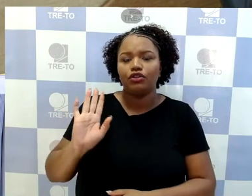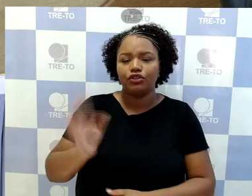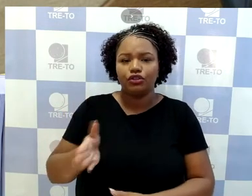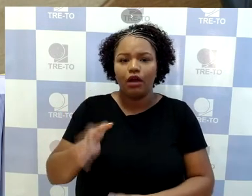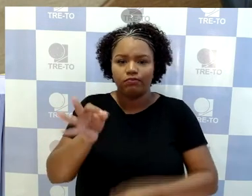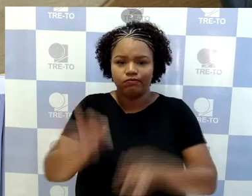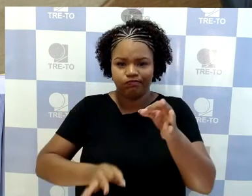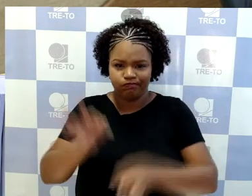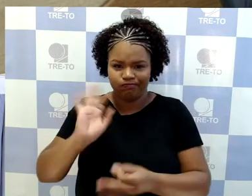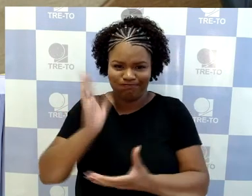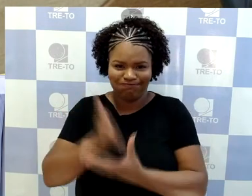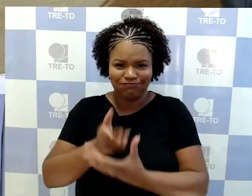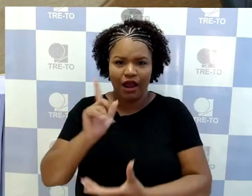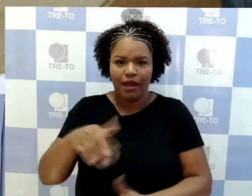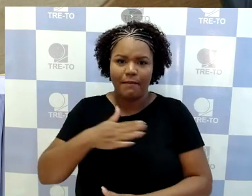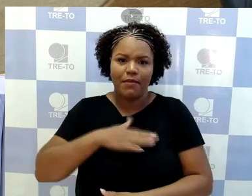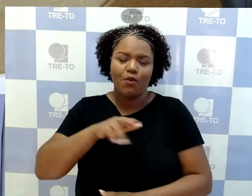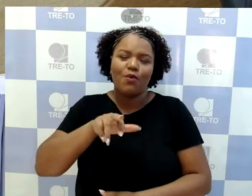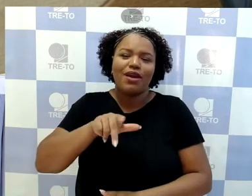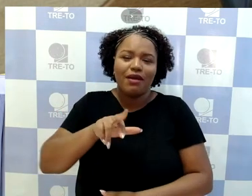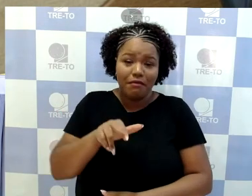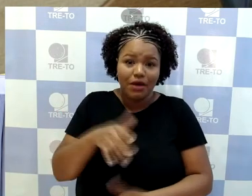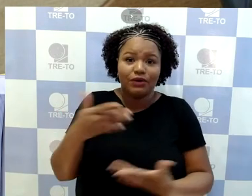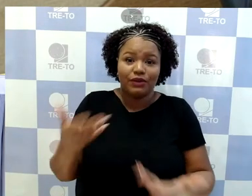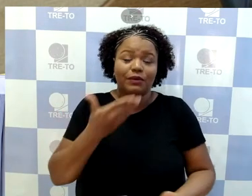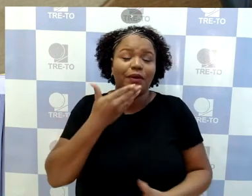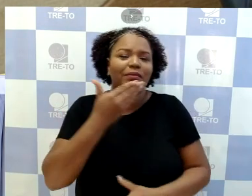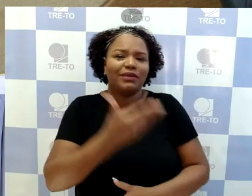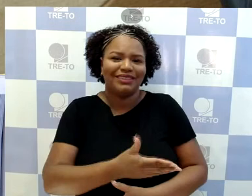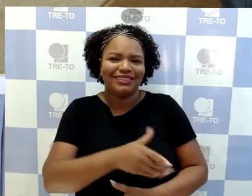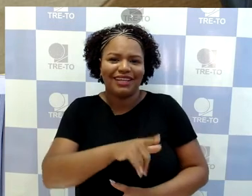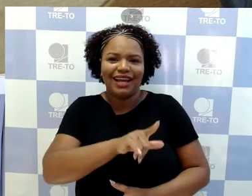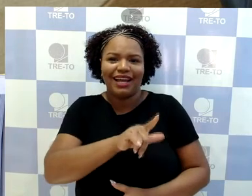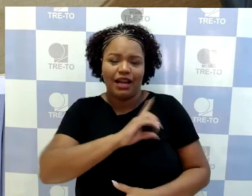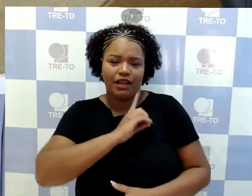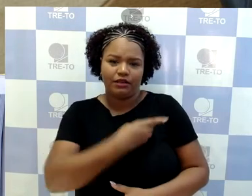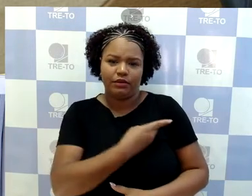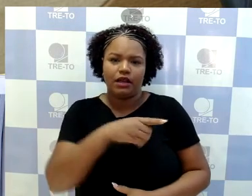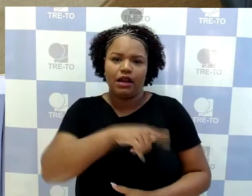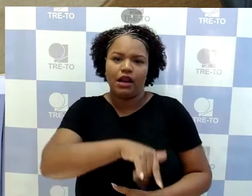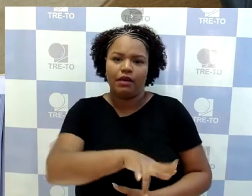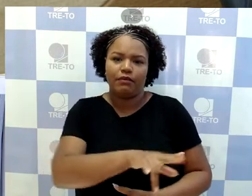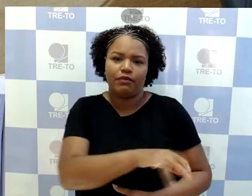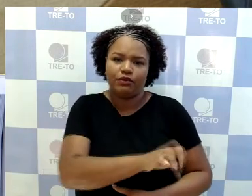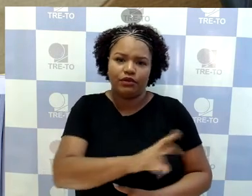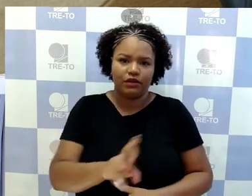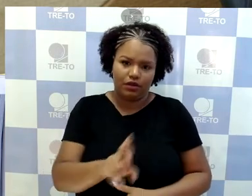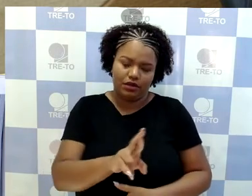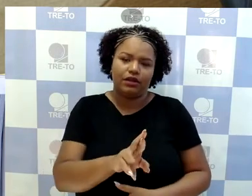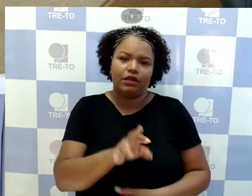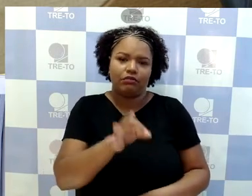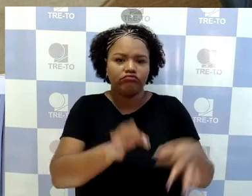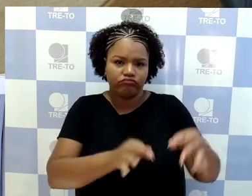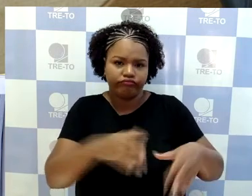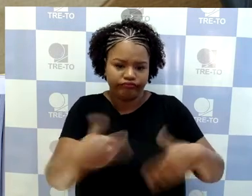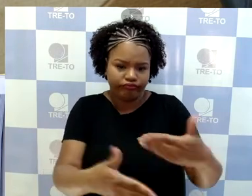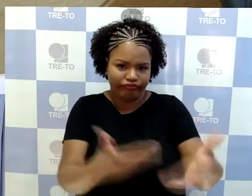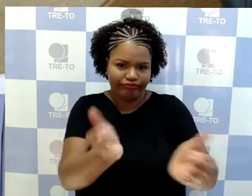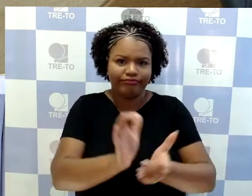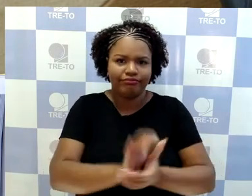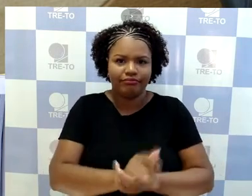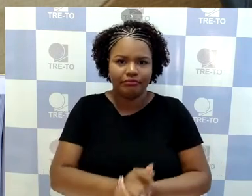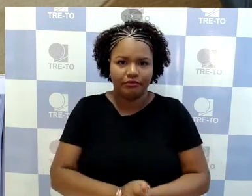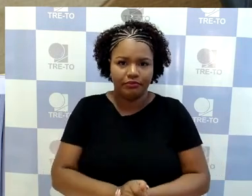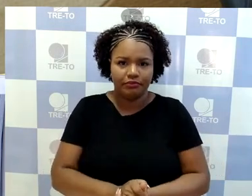Lamounier, desembargador Lamounier, presida, conduza o julgamento. Muito obrigado. Obrigado, senhor presidente. Estou me